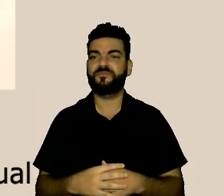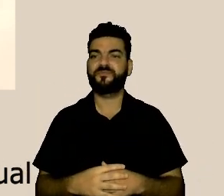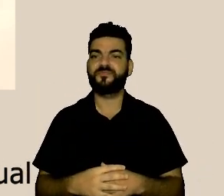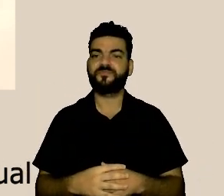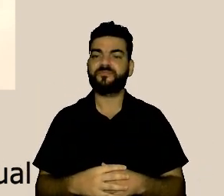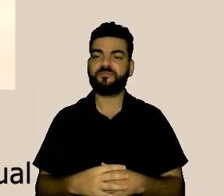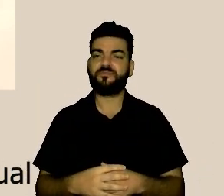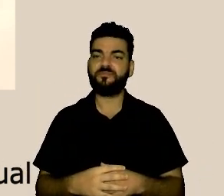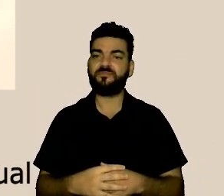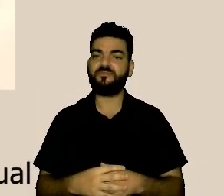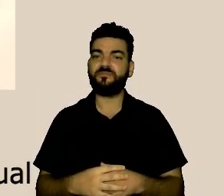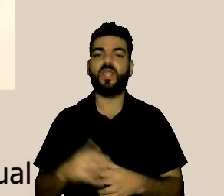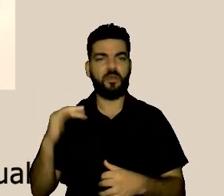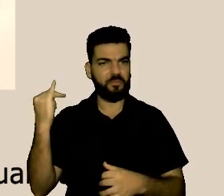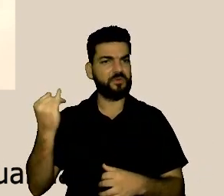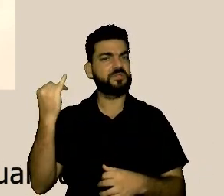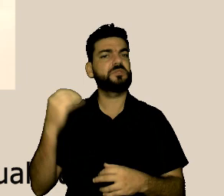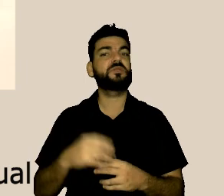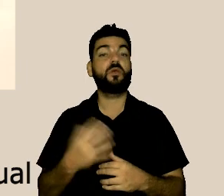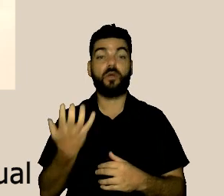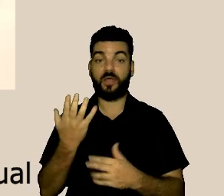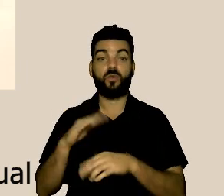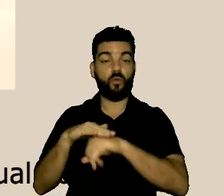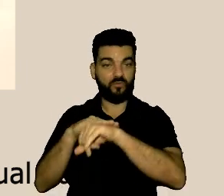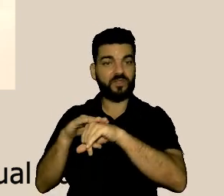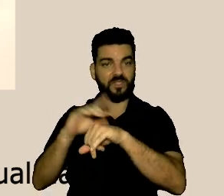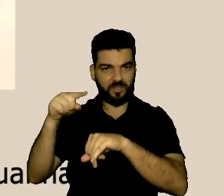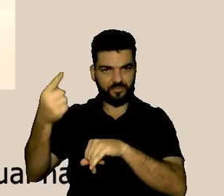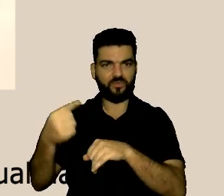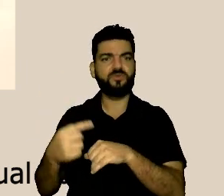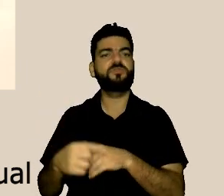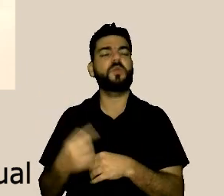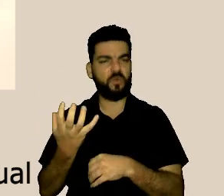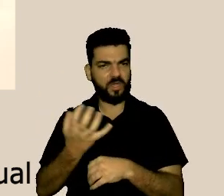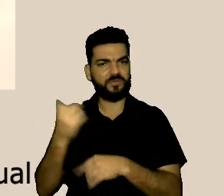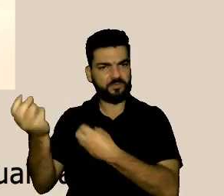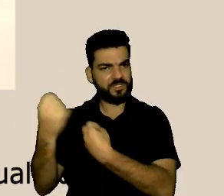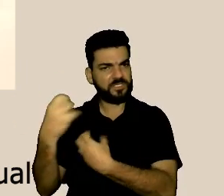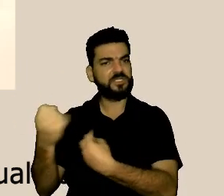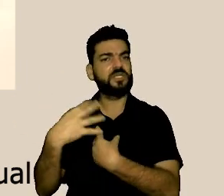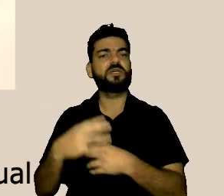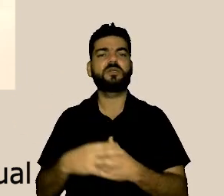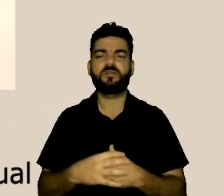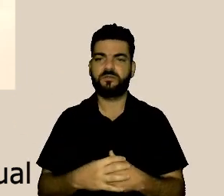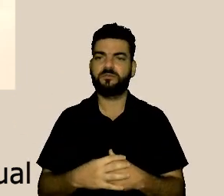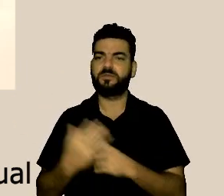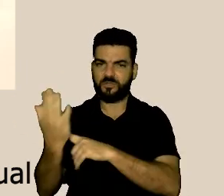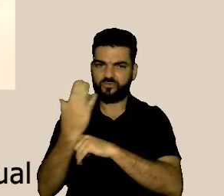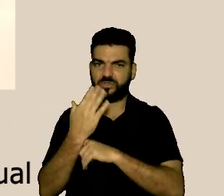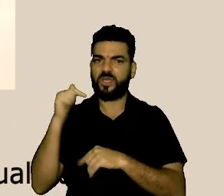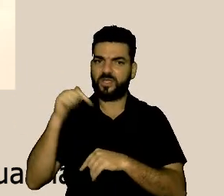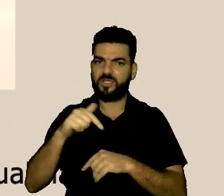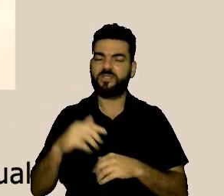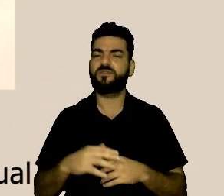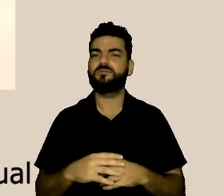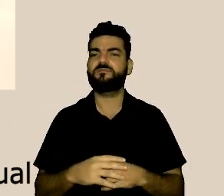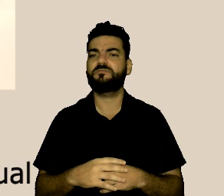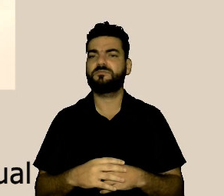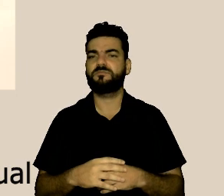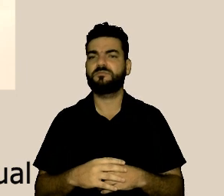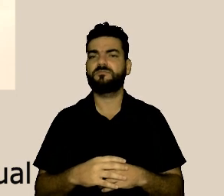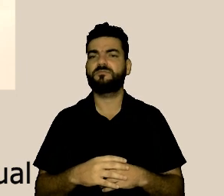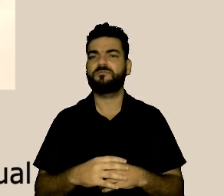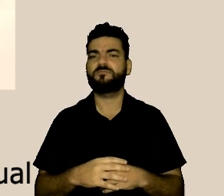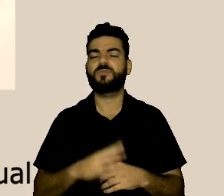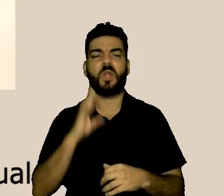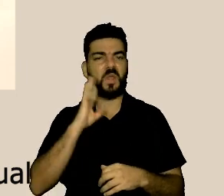acho que a gente depois precisa entrar em contato com a senhora, para ajudar no nosso trabalho aqui, foi muito, muito, muito